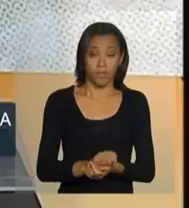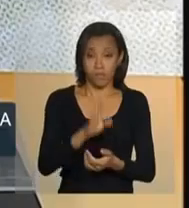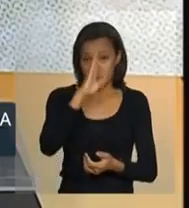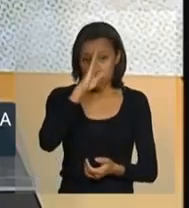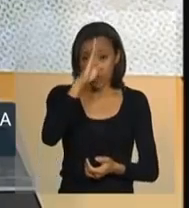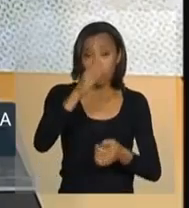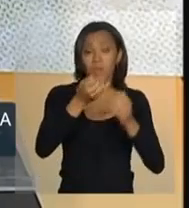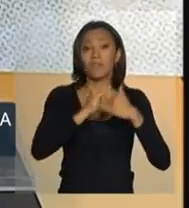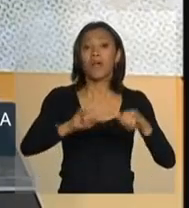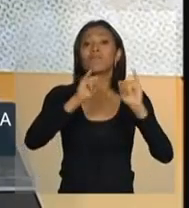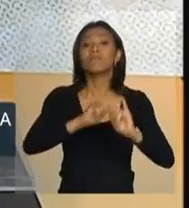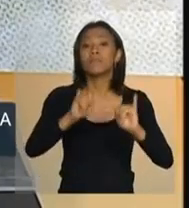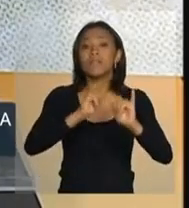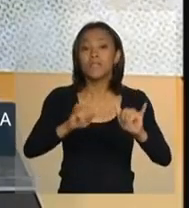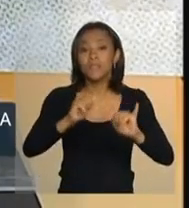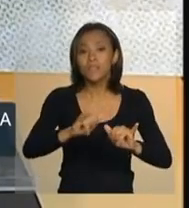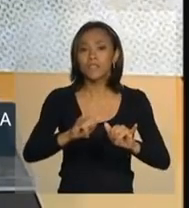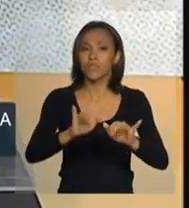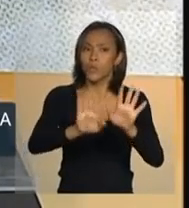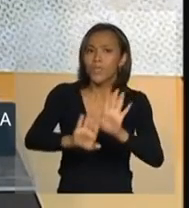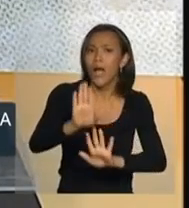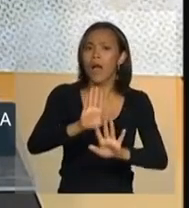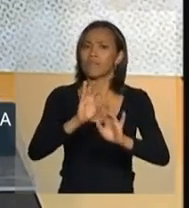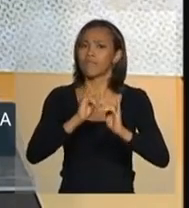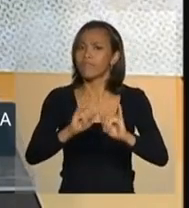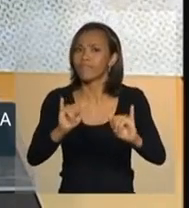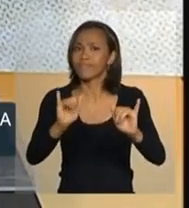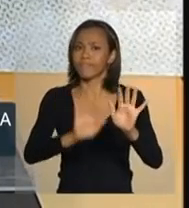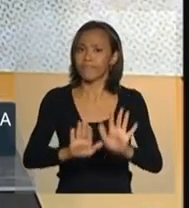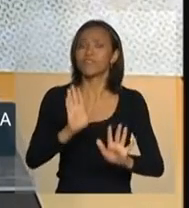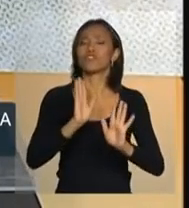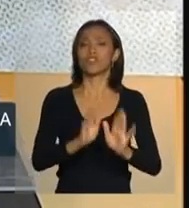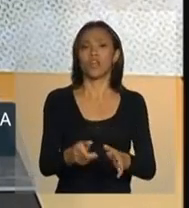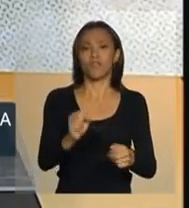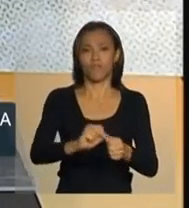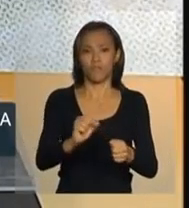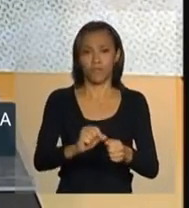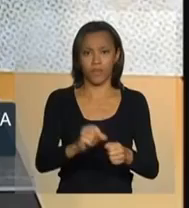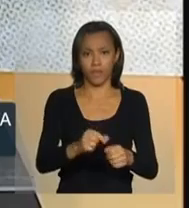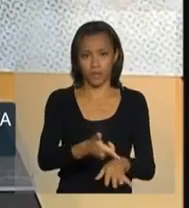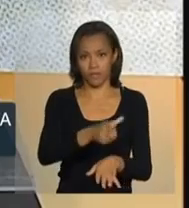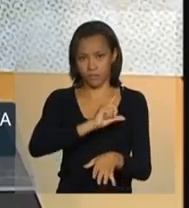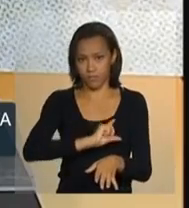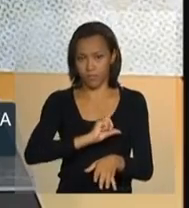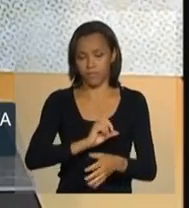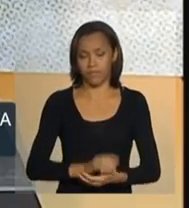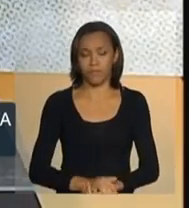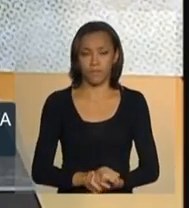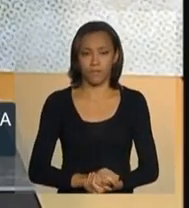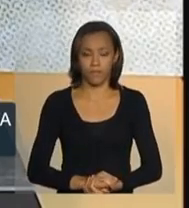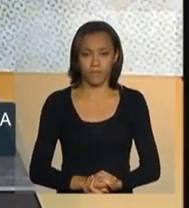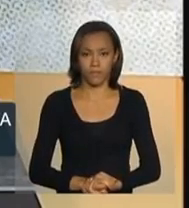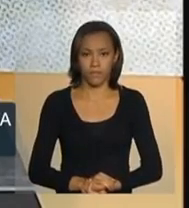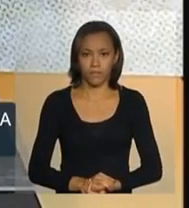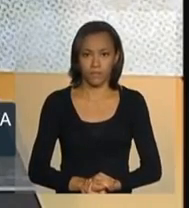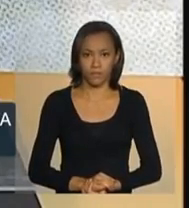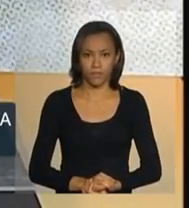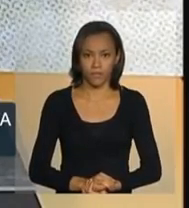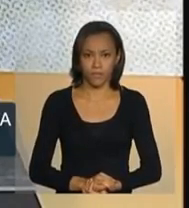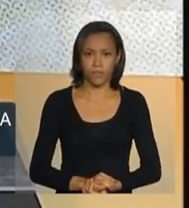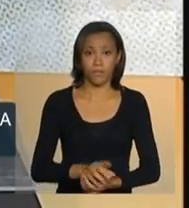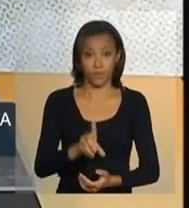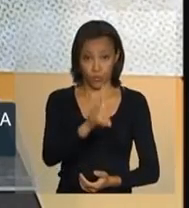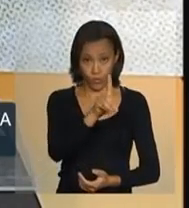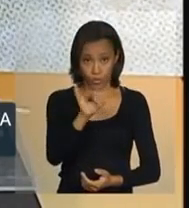que foram feitas, foram realizadas nessas